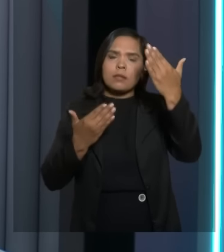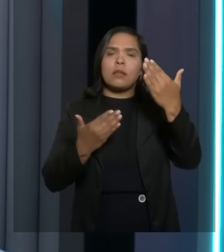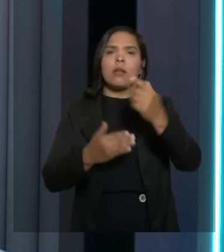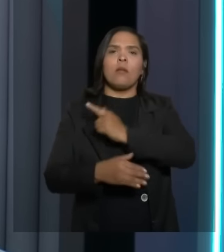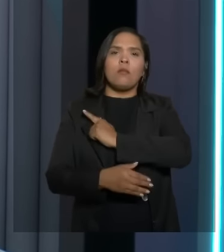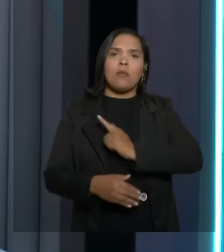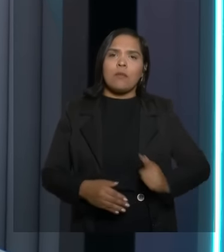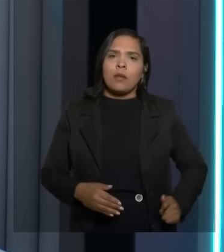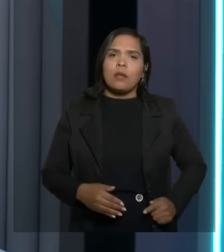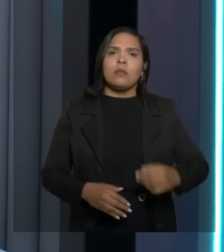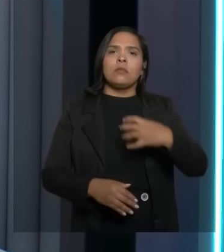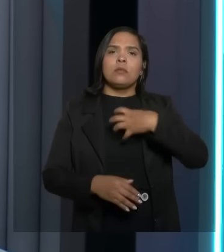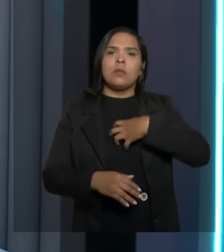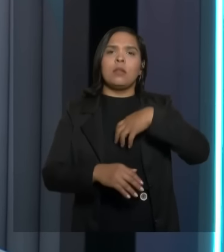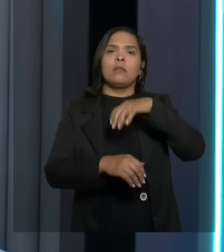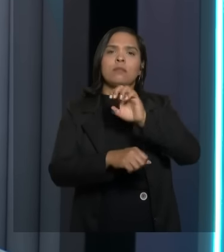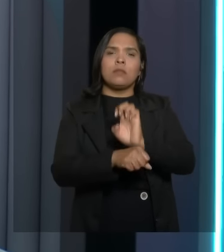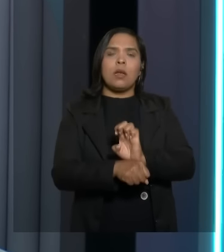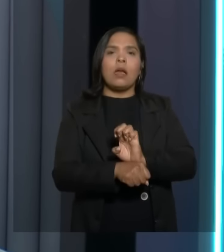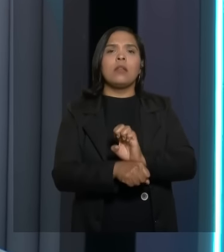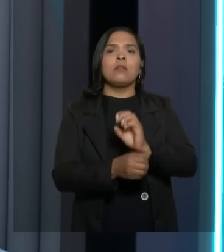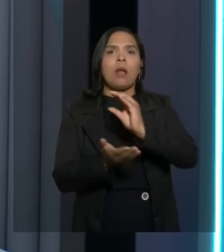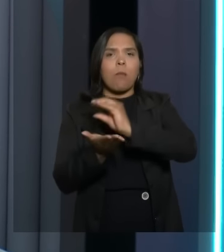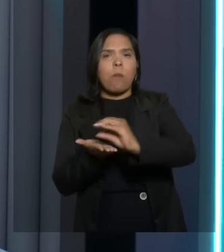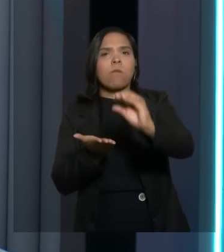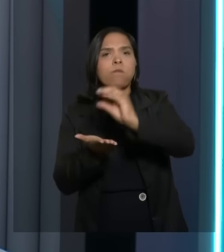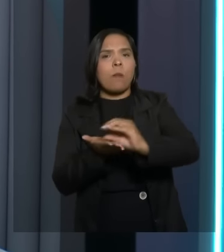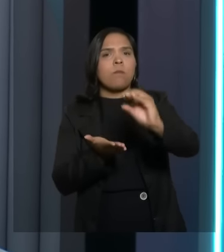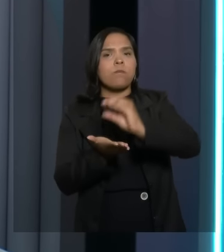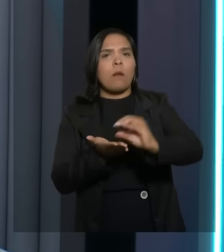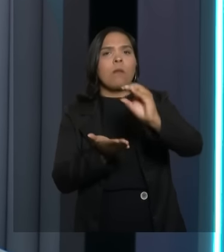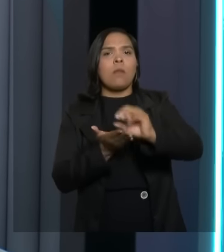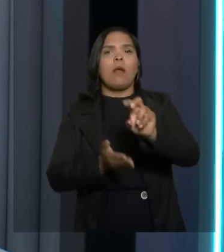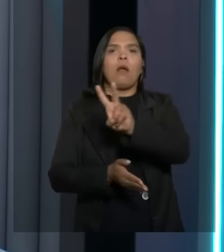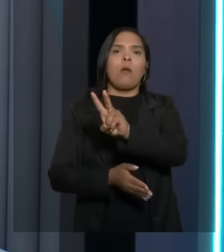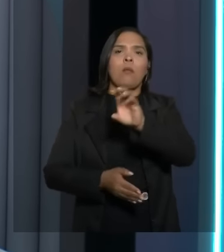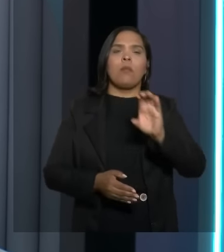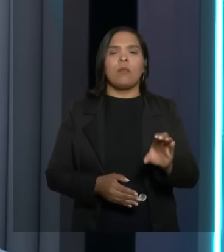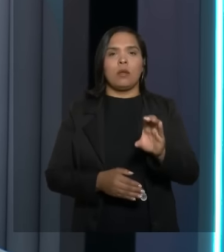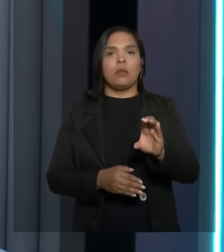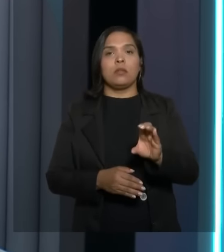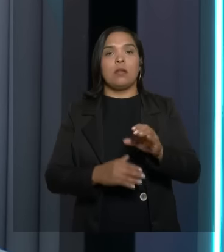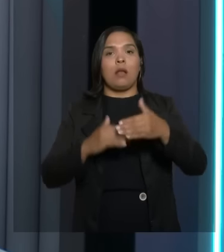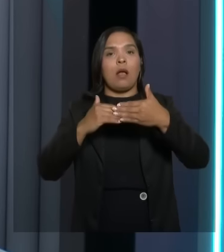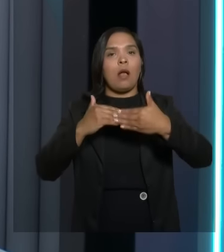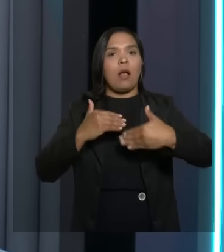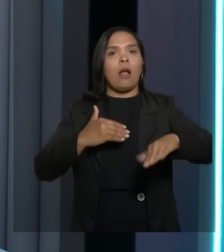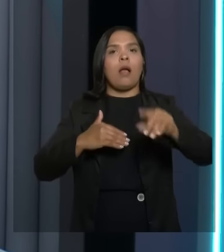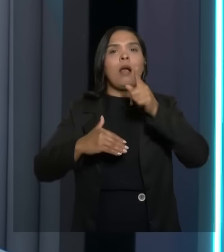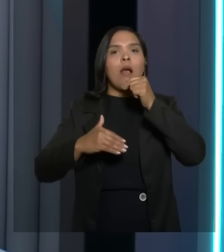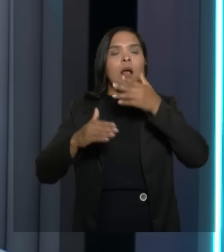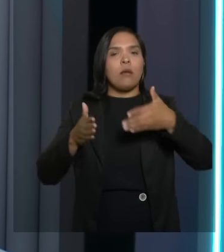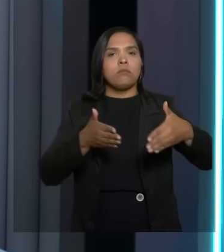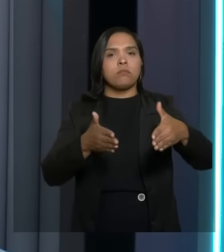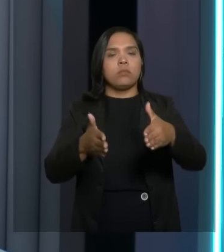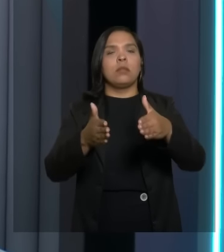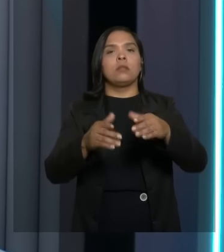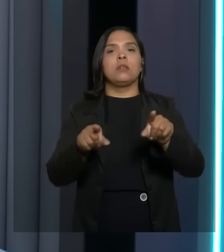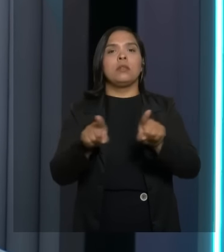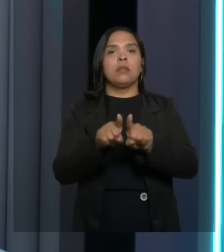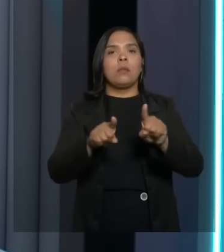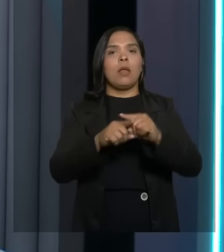pela realização de tantos investimentos em vitória da conquista. A barragem do Catelé, a avenida Presidente